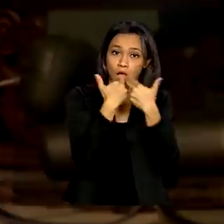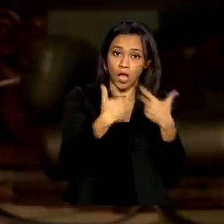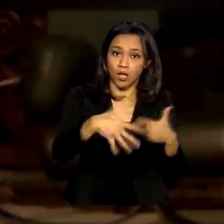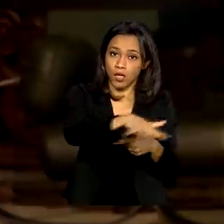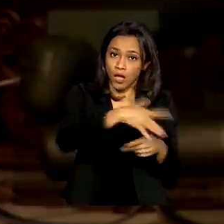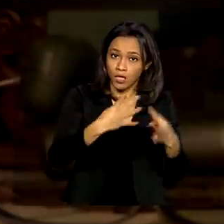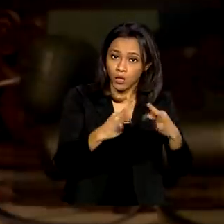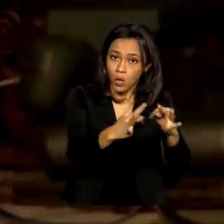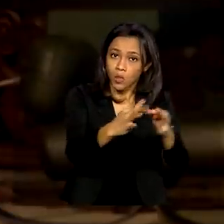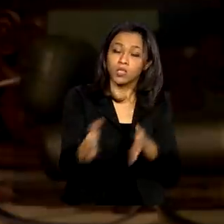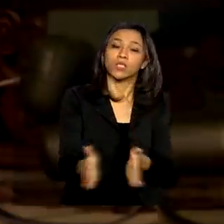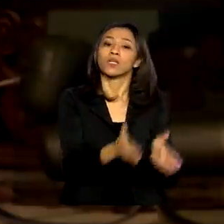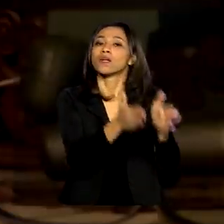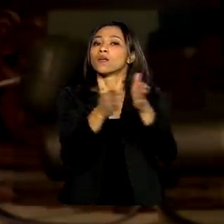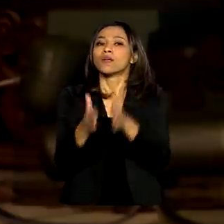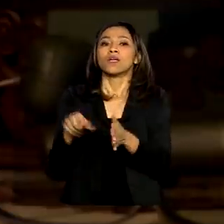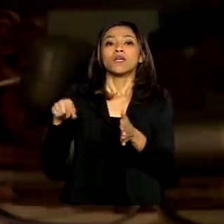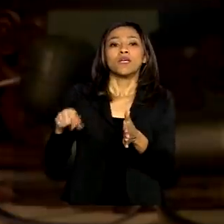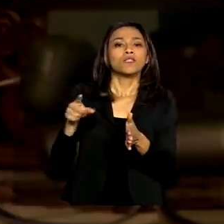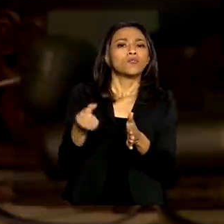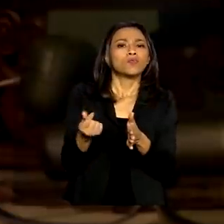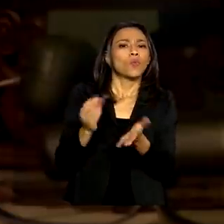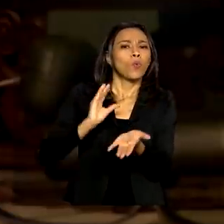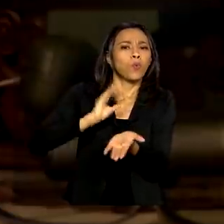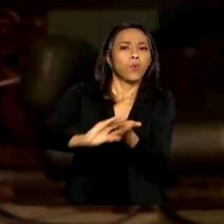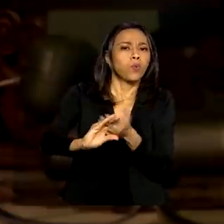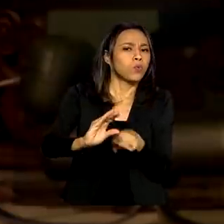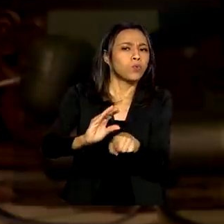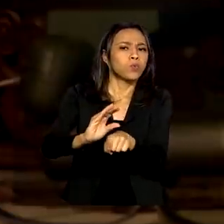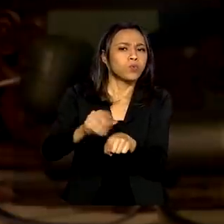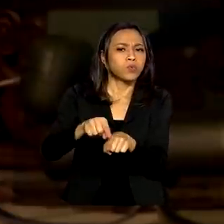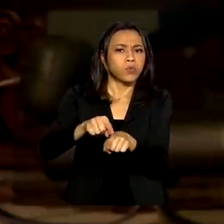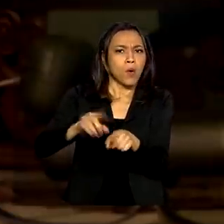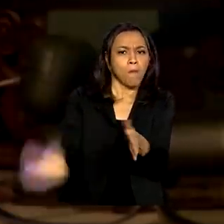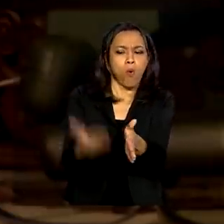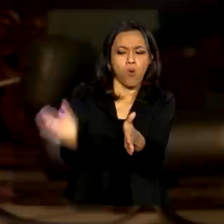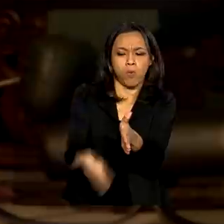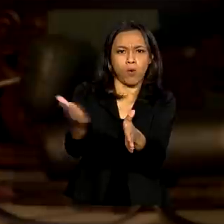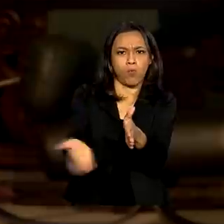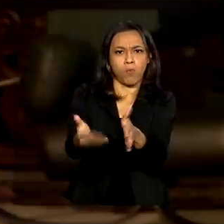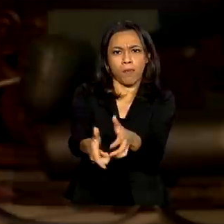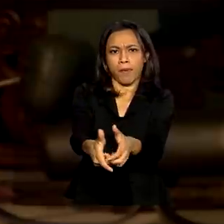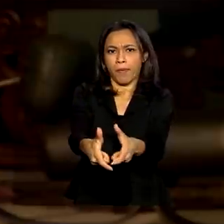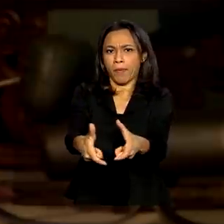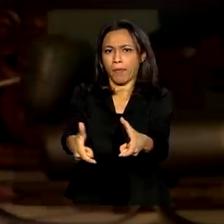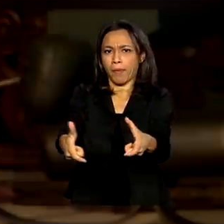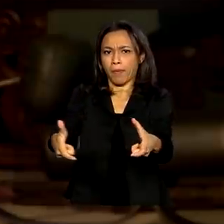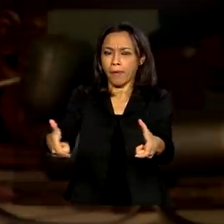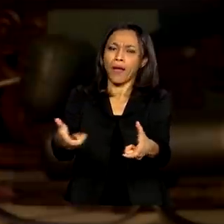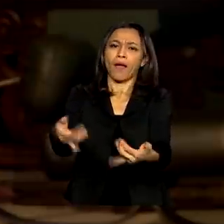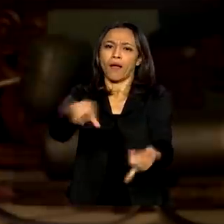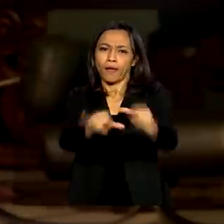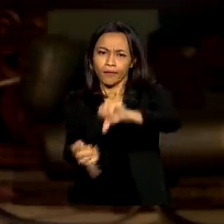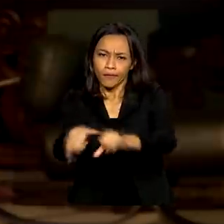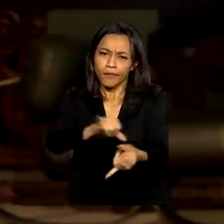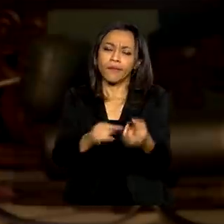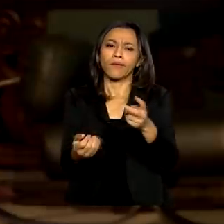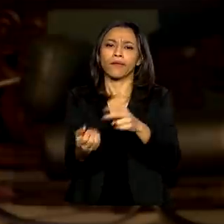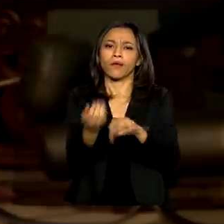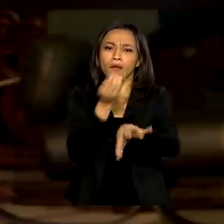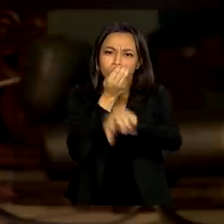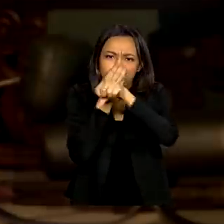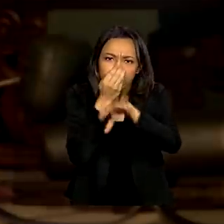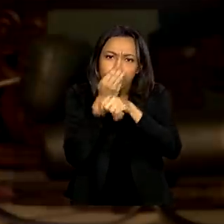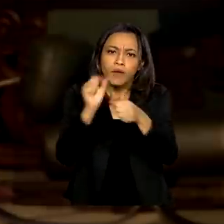E esses outros recursos, prioritariamente, foram colocados no aumento da escala de produção de reagentes, escala de produção de ventiladores,